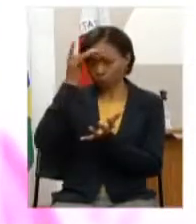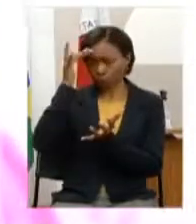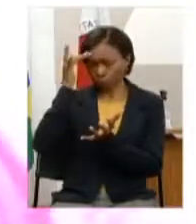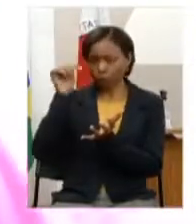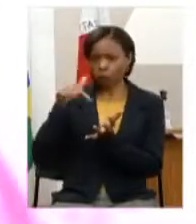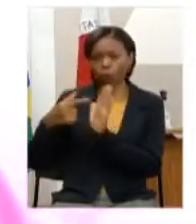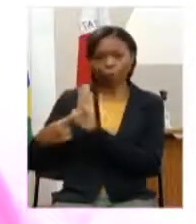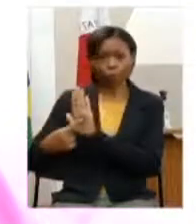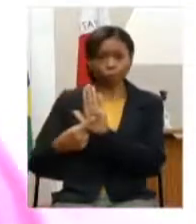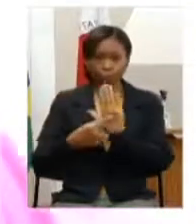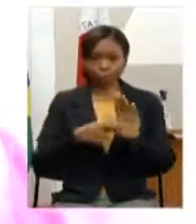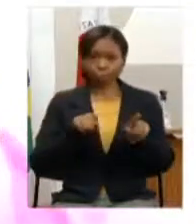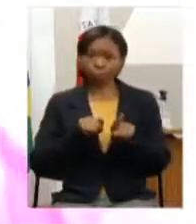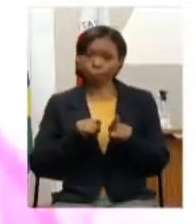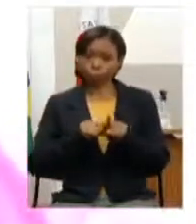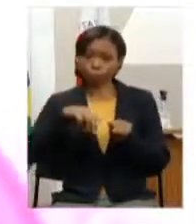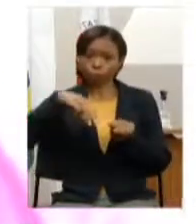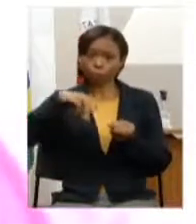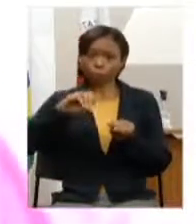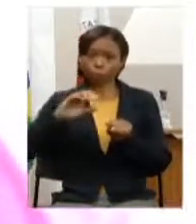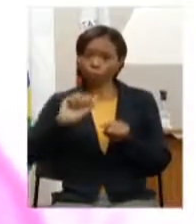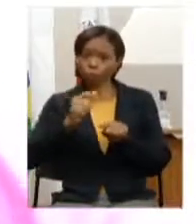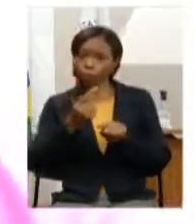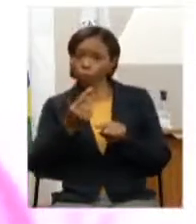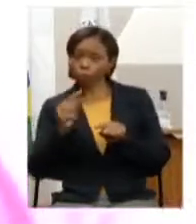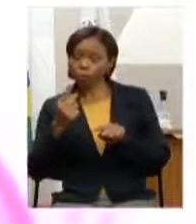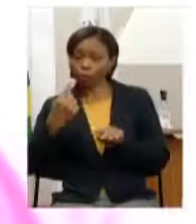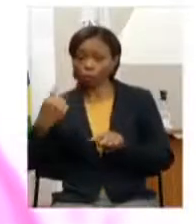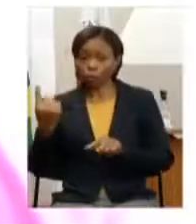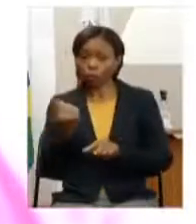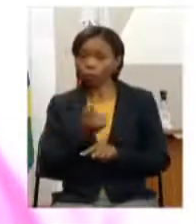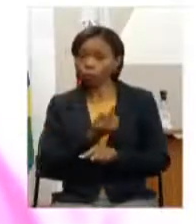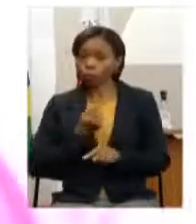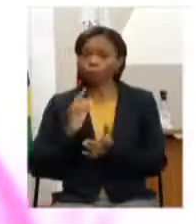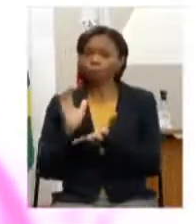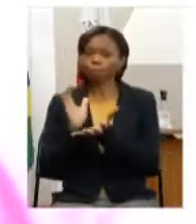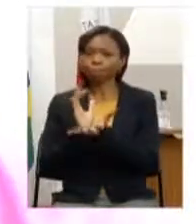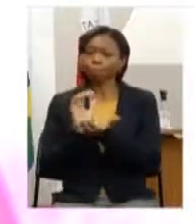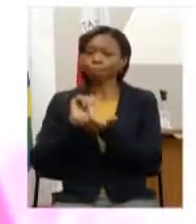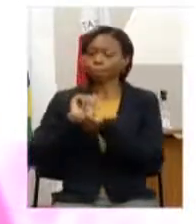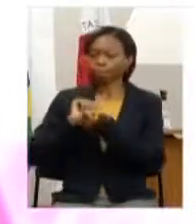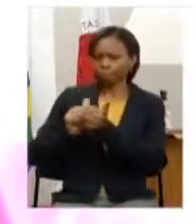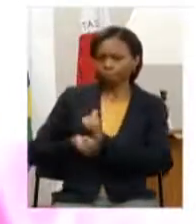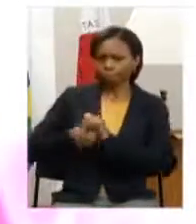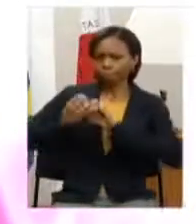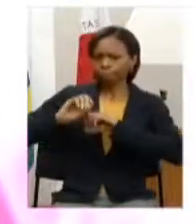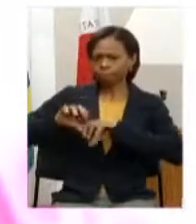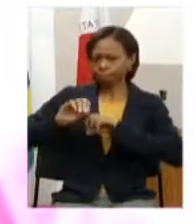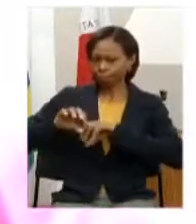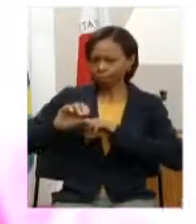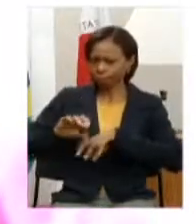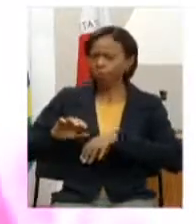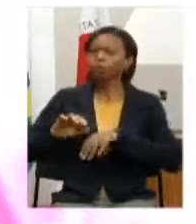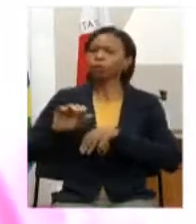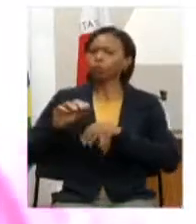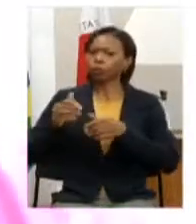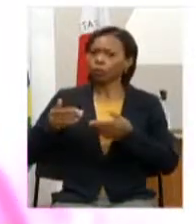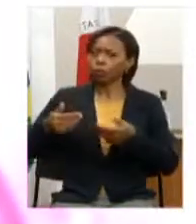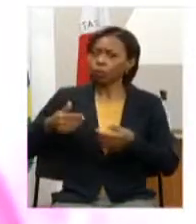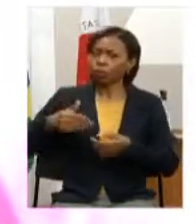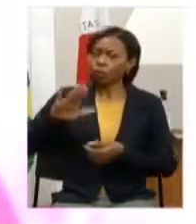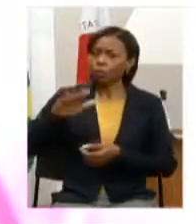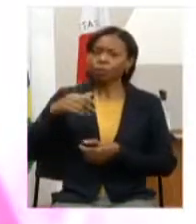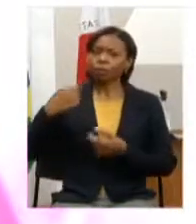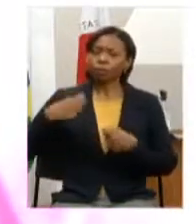apresentaram ainda uma moção nós do grupo educação e esporte ressaltamos a necessidade de formação de um